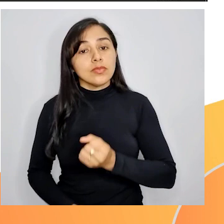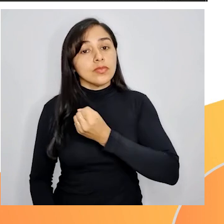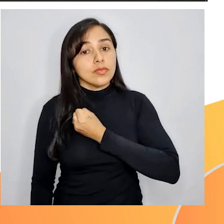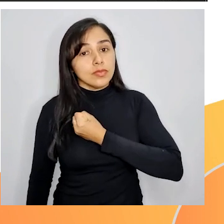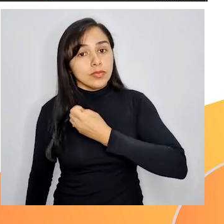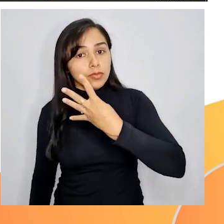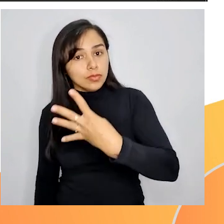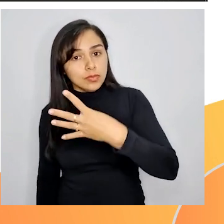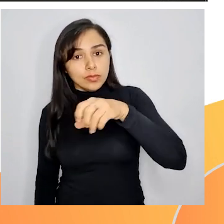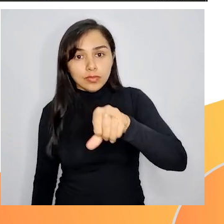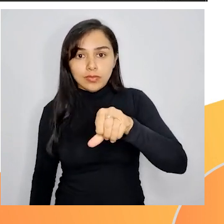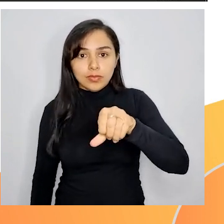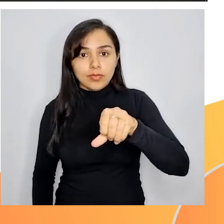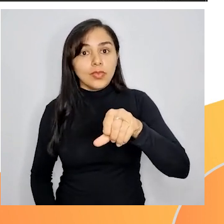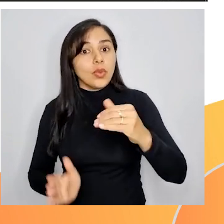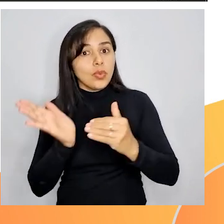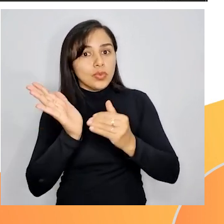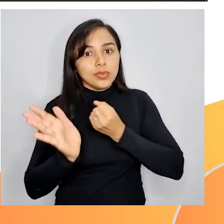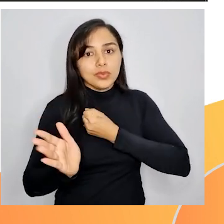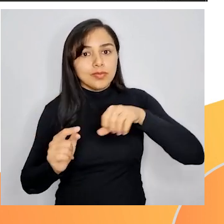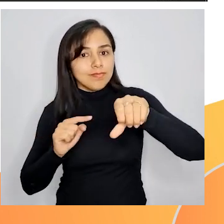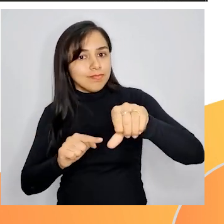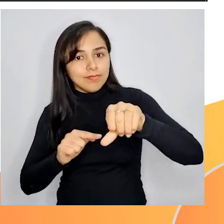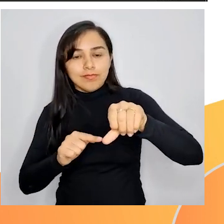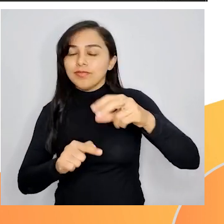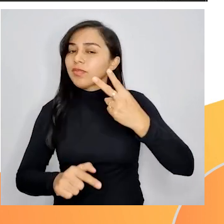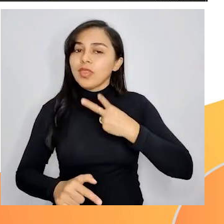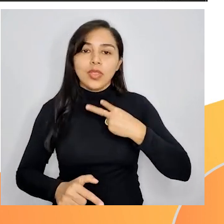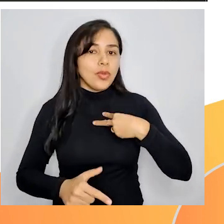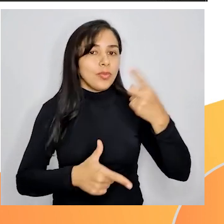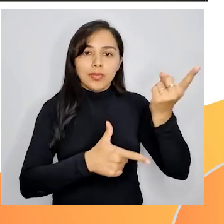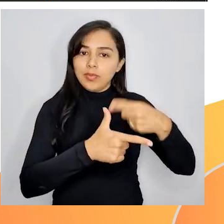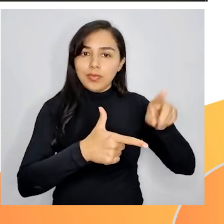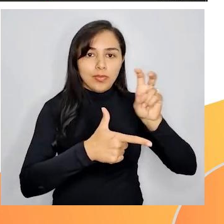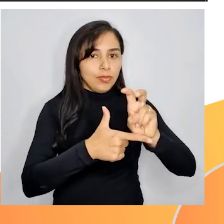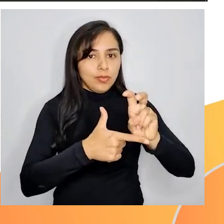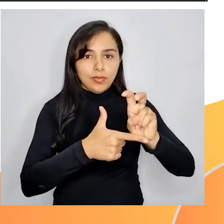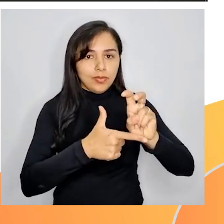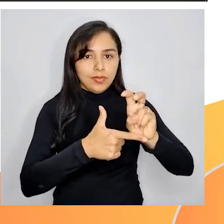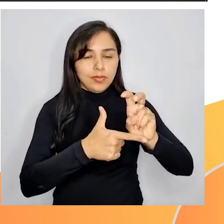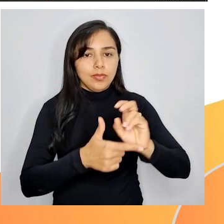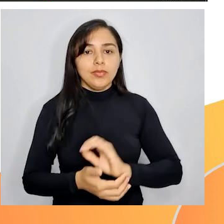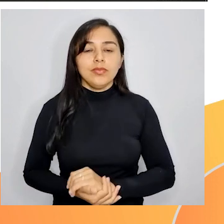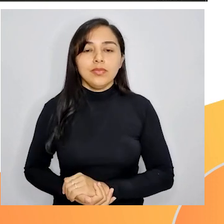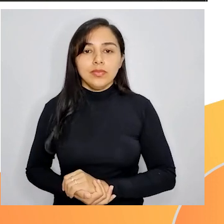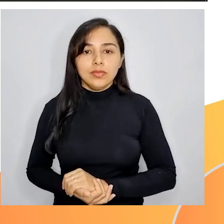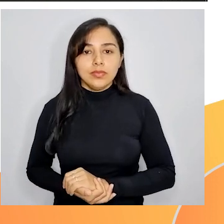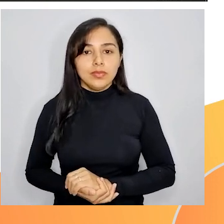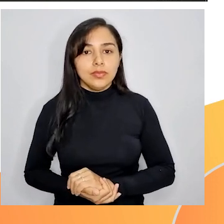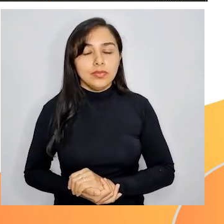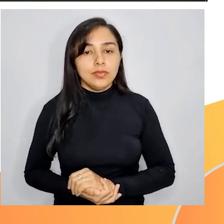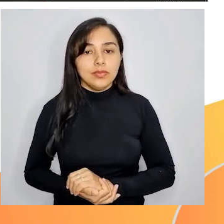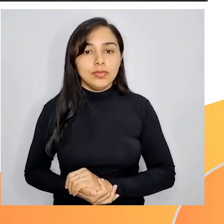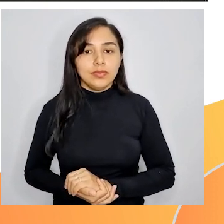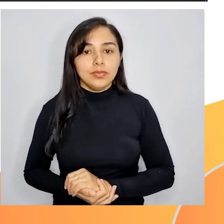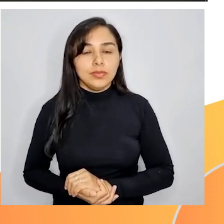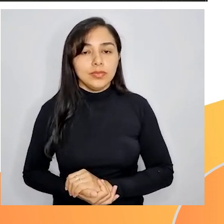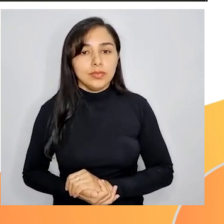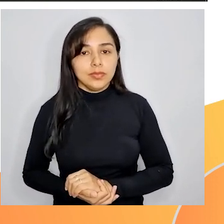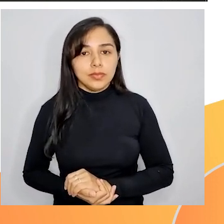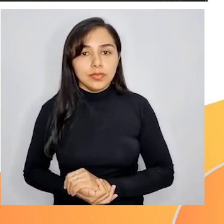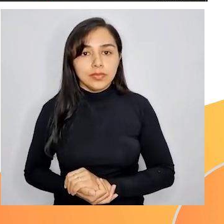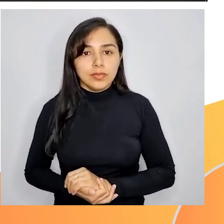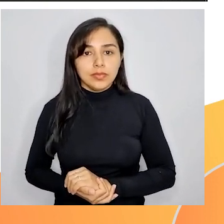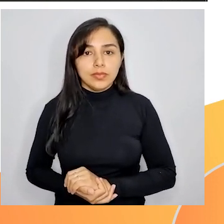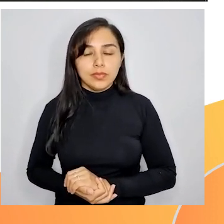número 49 finaliza em 5. O 9 não dá para dividir por 5. Não finaliza em 0 ou 5. Então, não é